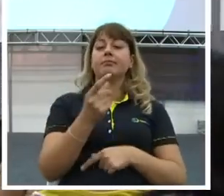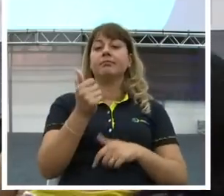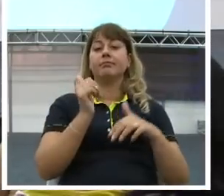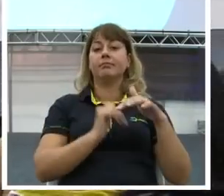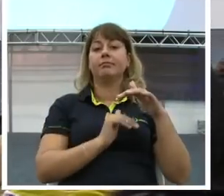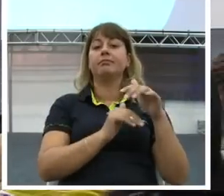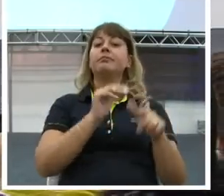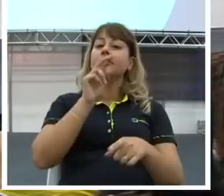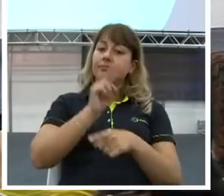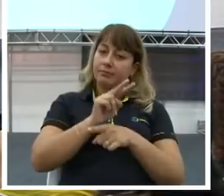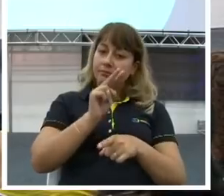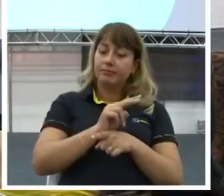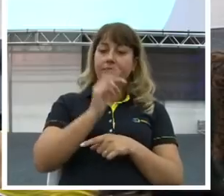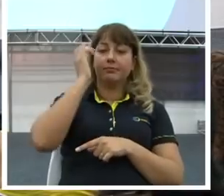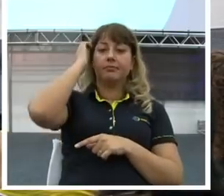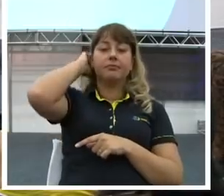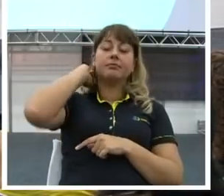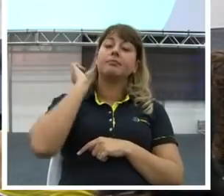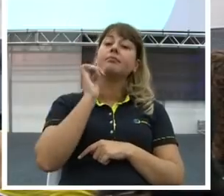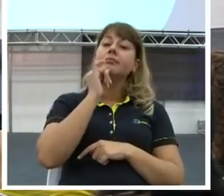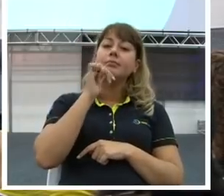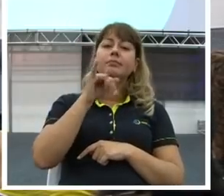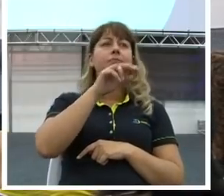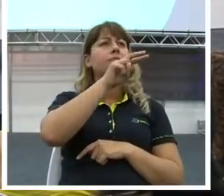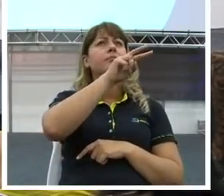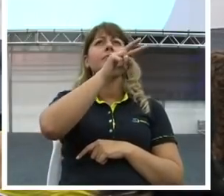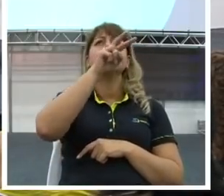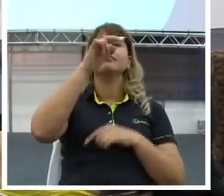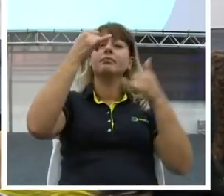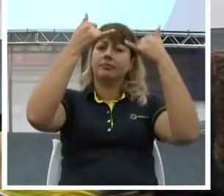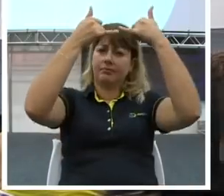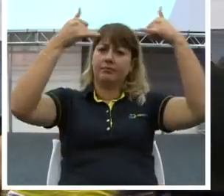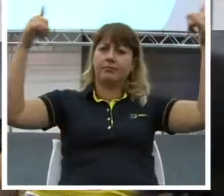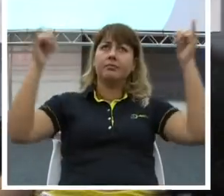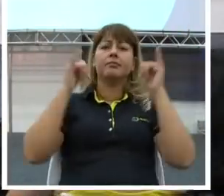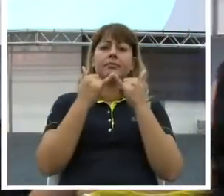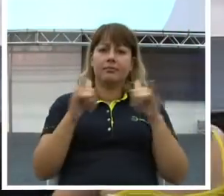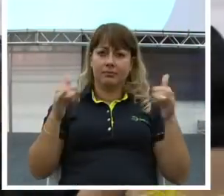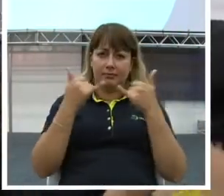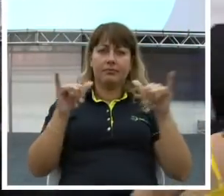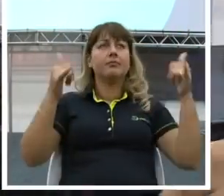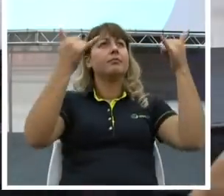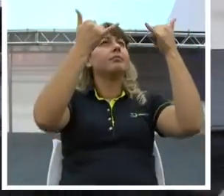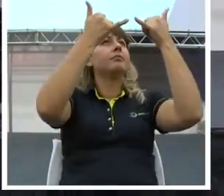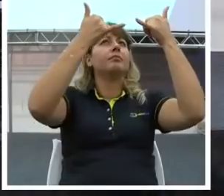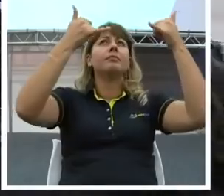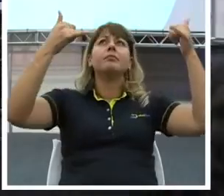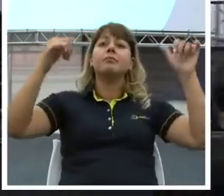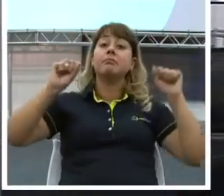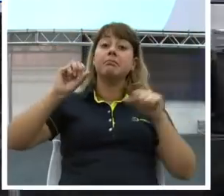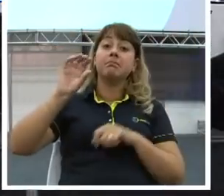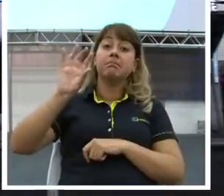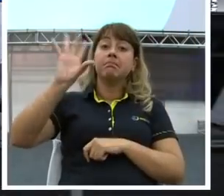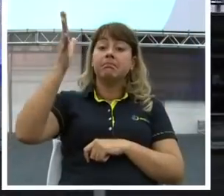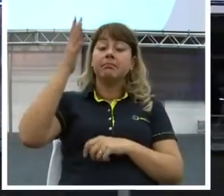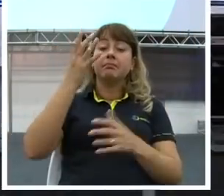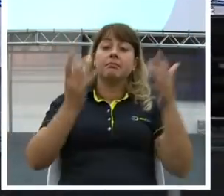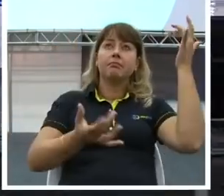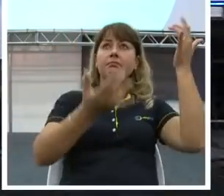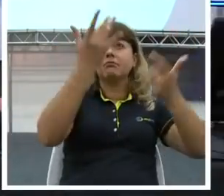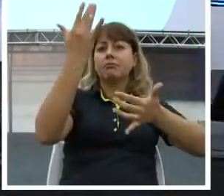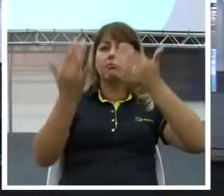está correndo risco de queimar. Você chama o eletricista. E ele arruma aquela luz. Você dá manutenção na sua casa? Você dá